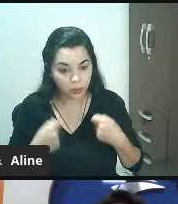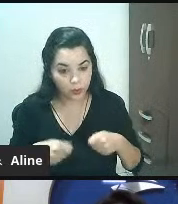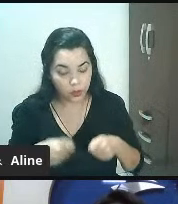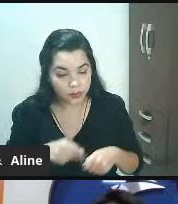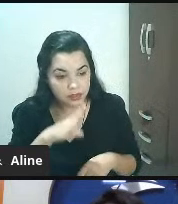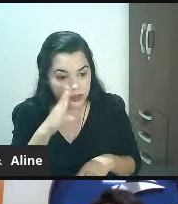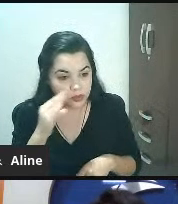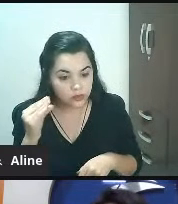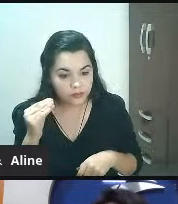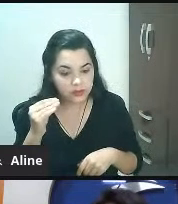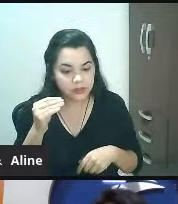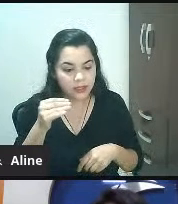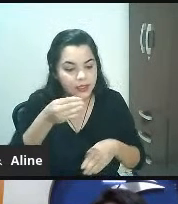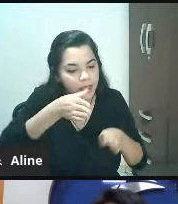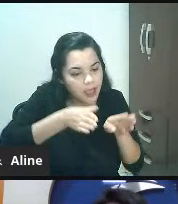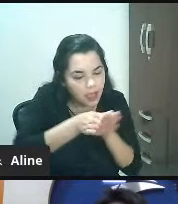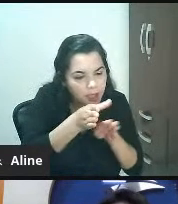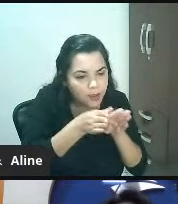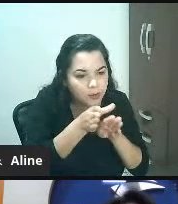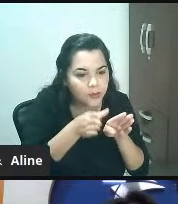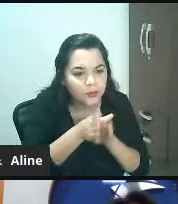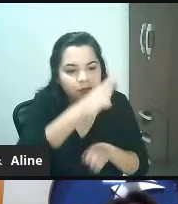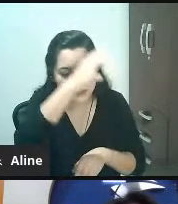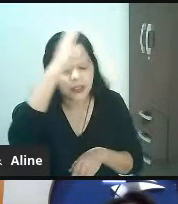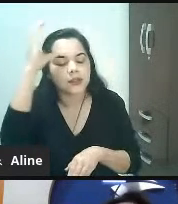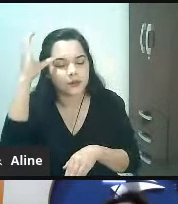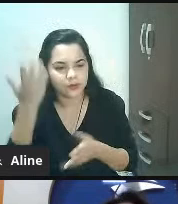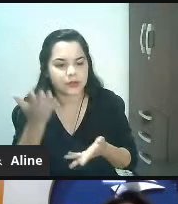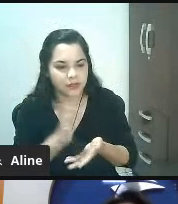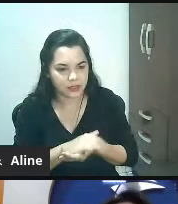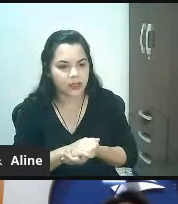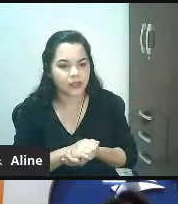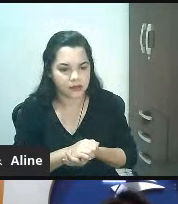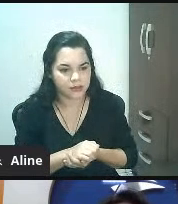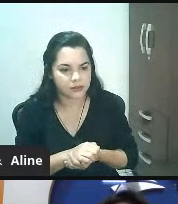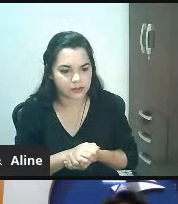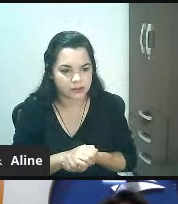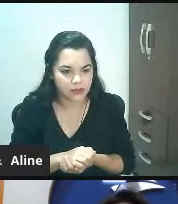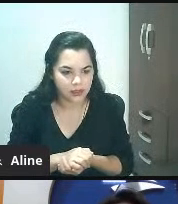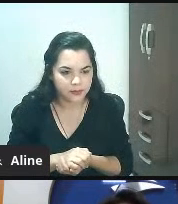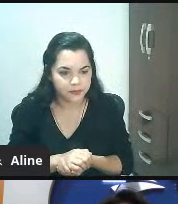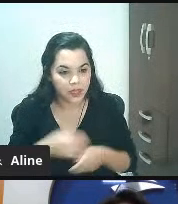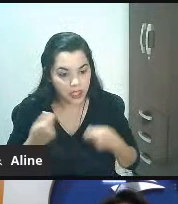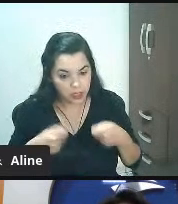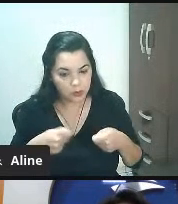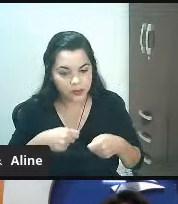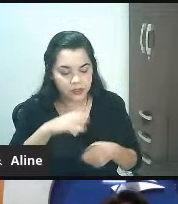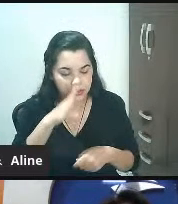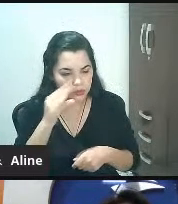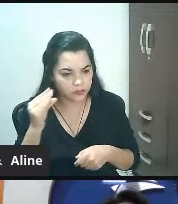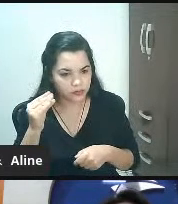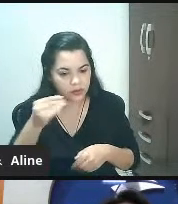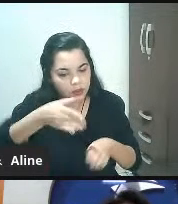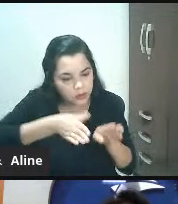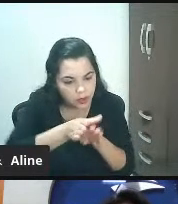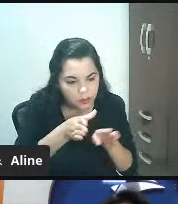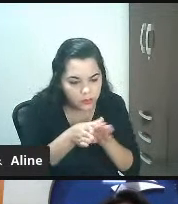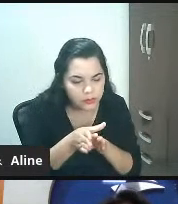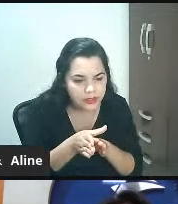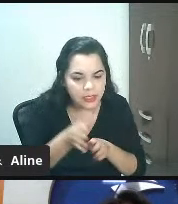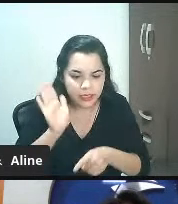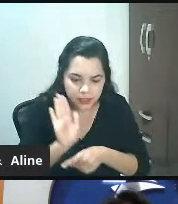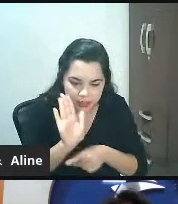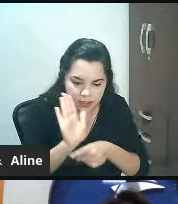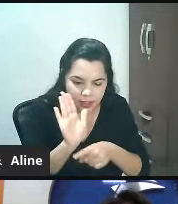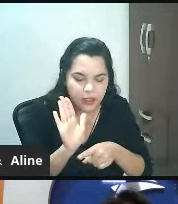acessore o cliente. Eu não quero um tirador de pedidos mal. O tirador de pedidos está ficando desempregado. Eu quero alguém que acessore o cliente. Na hora que ele vai